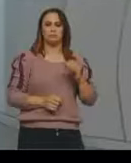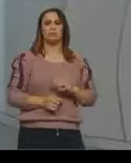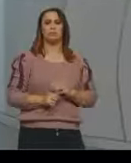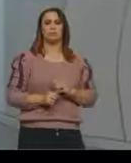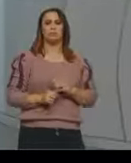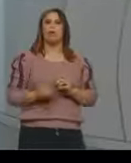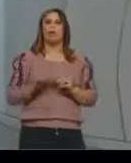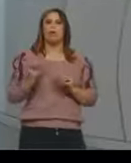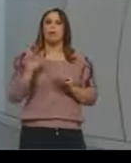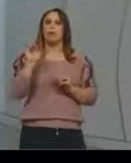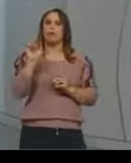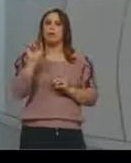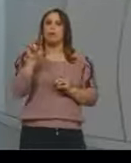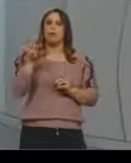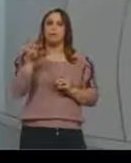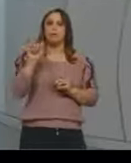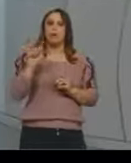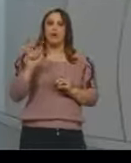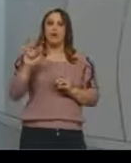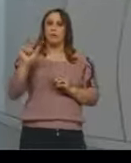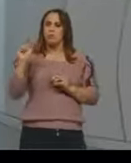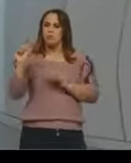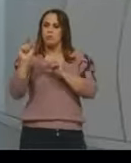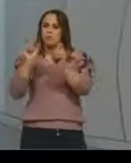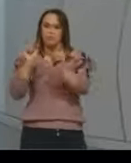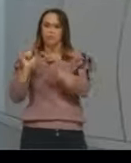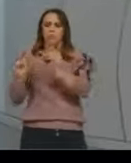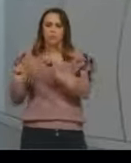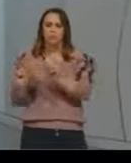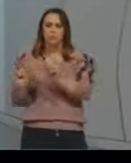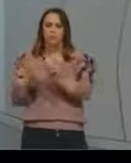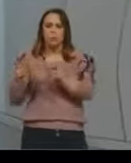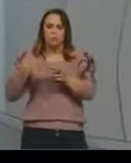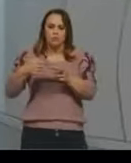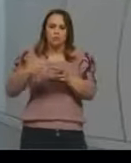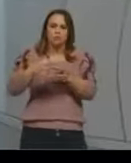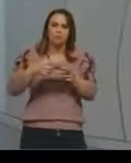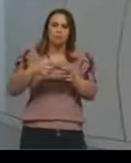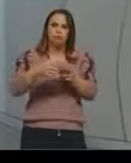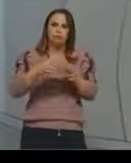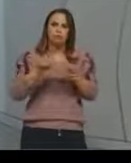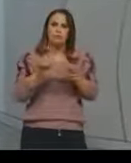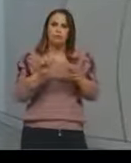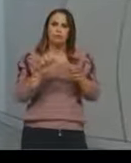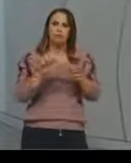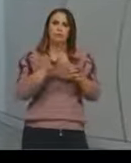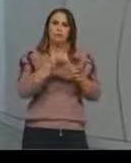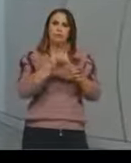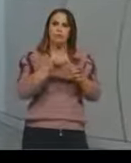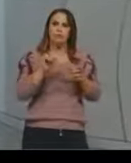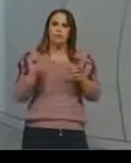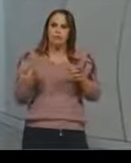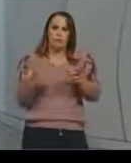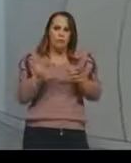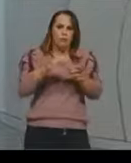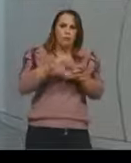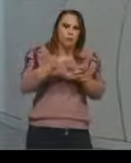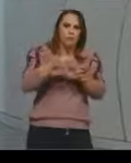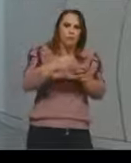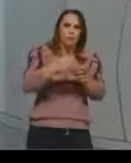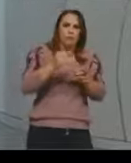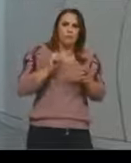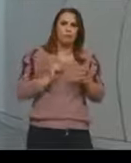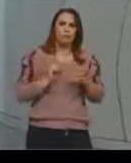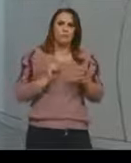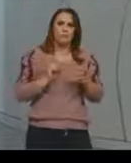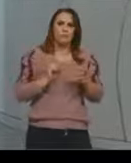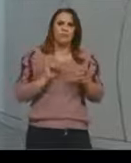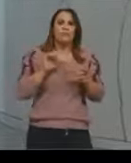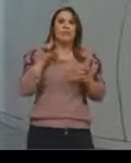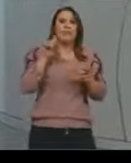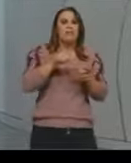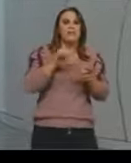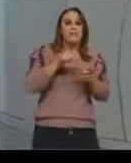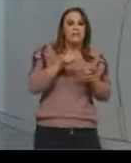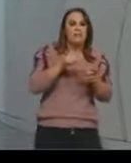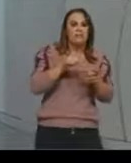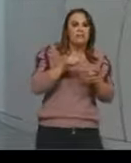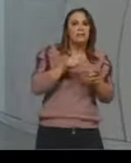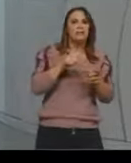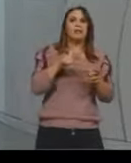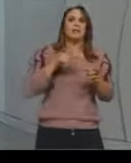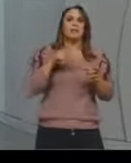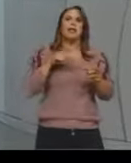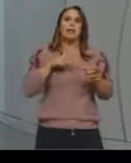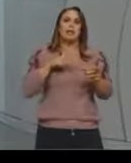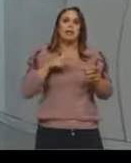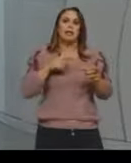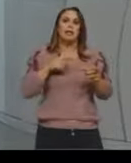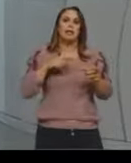um gel. Então, normalmente nessa técnica, esse nome é de suporte ou matriz. Então, normalmente são formato de gels